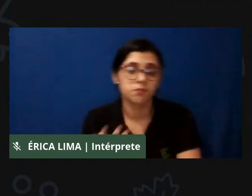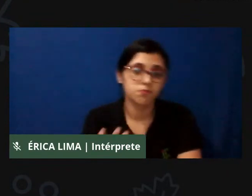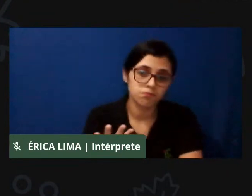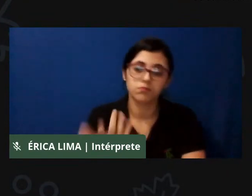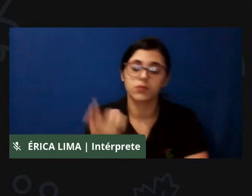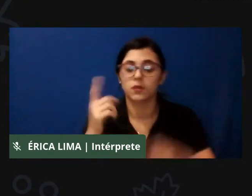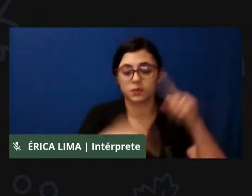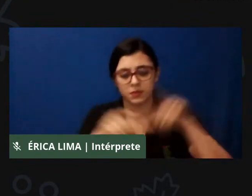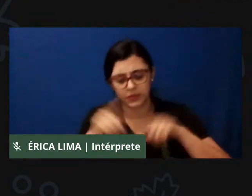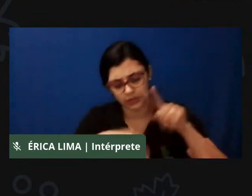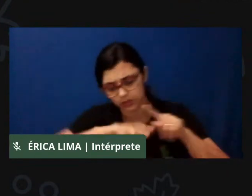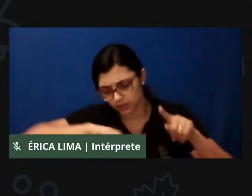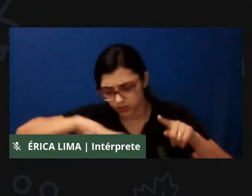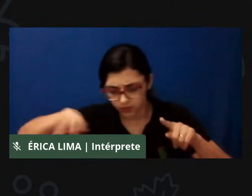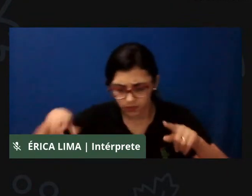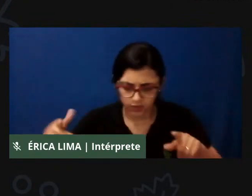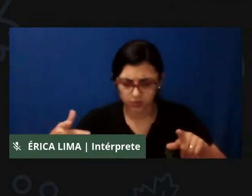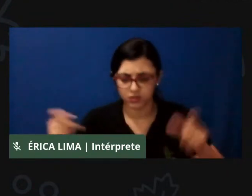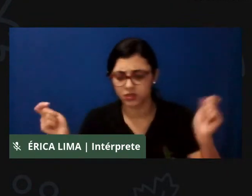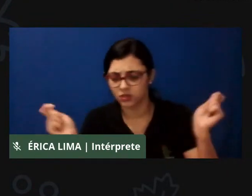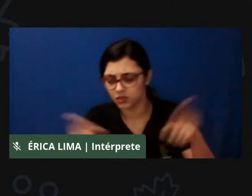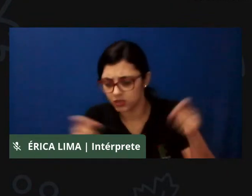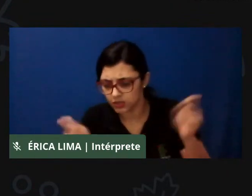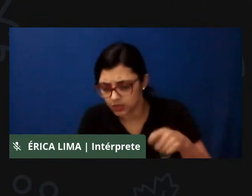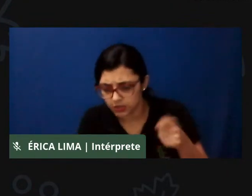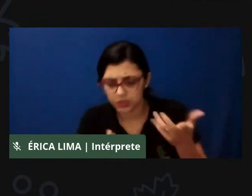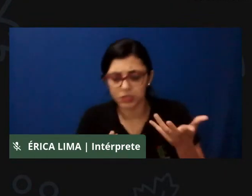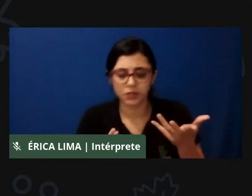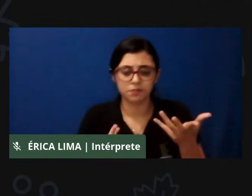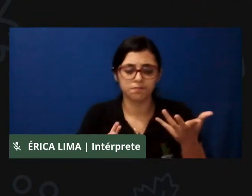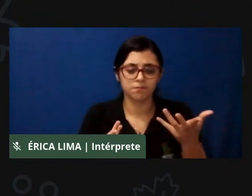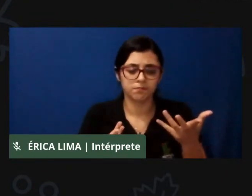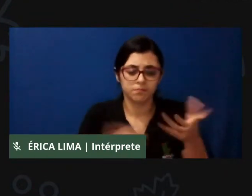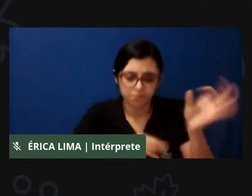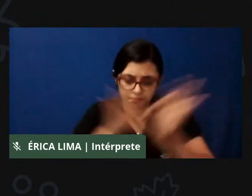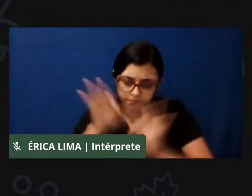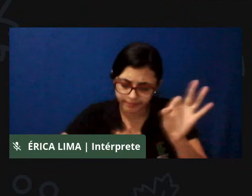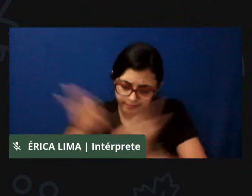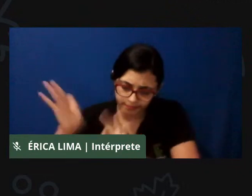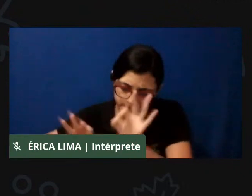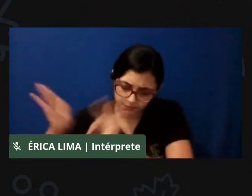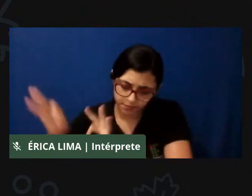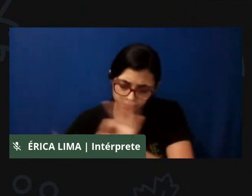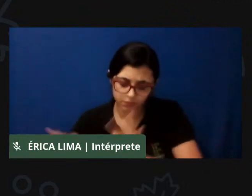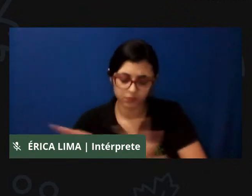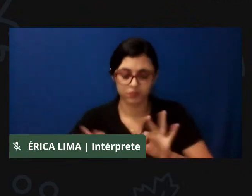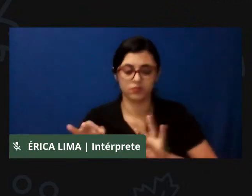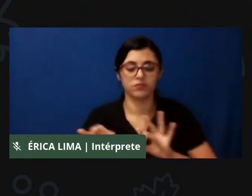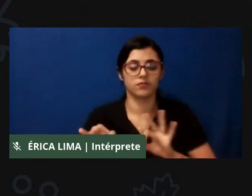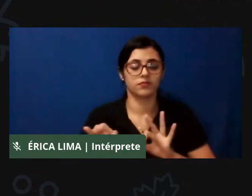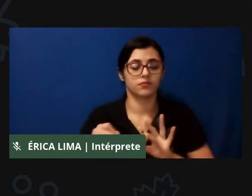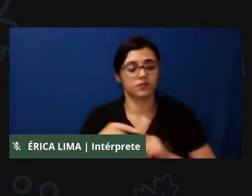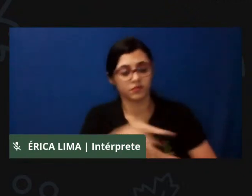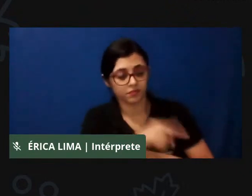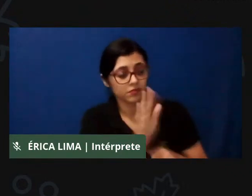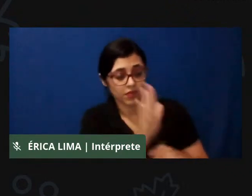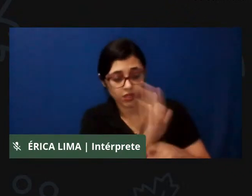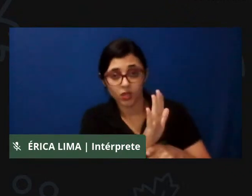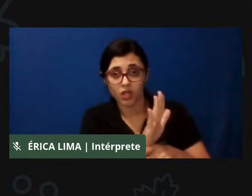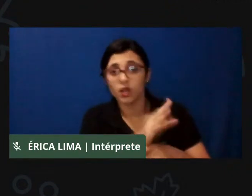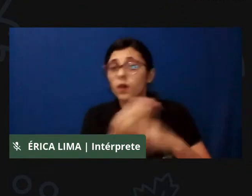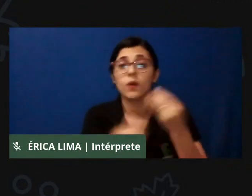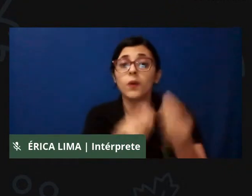instrumentos que estão construídos dialogando conosco e que isso